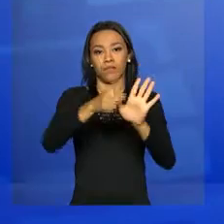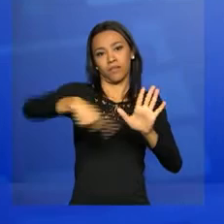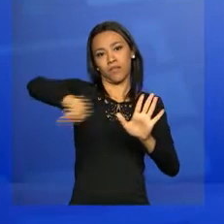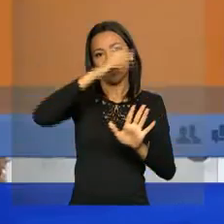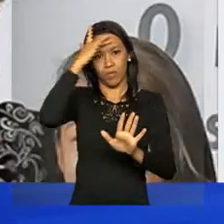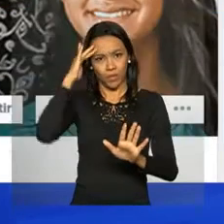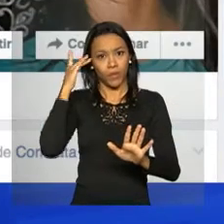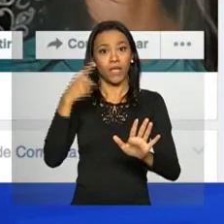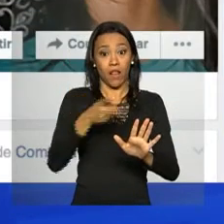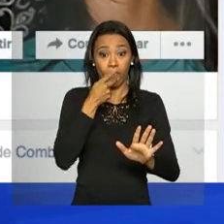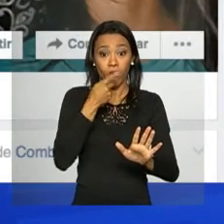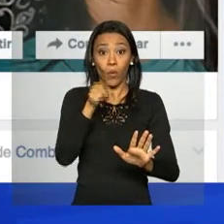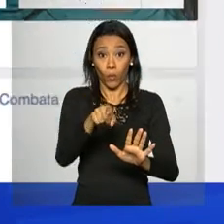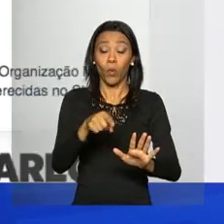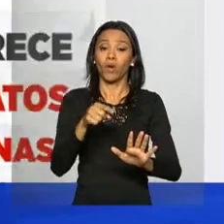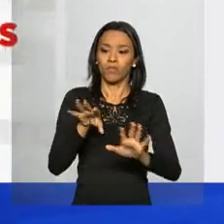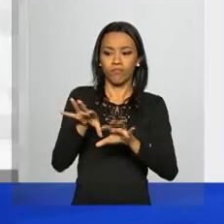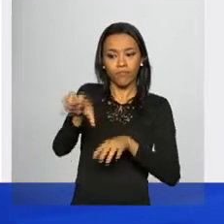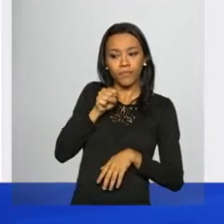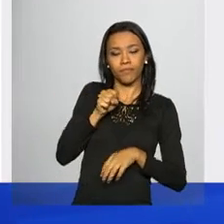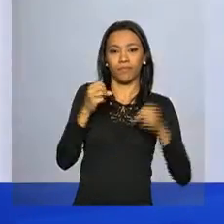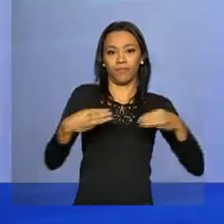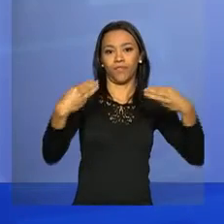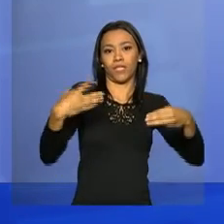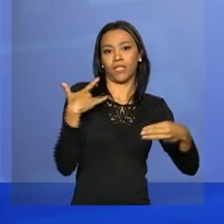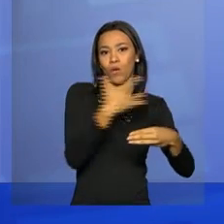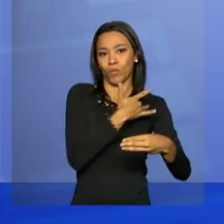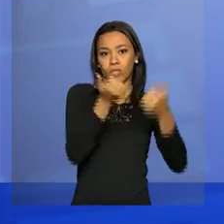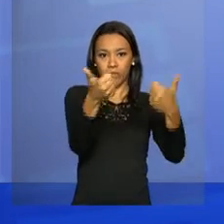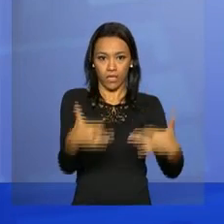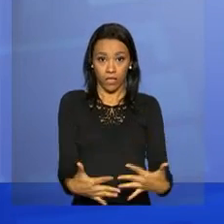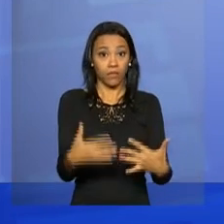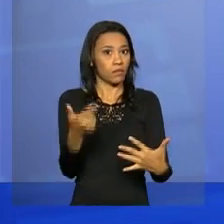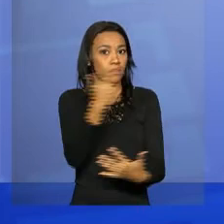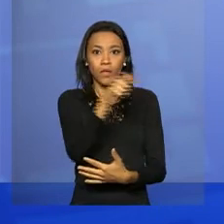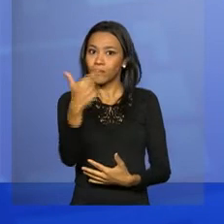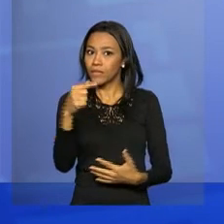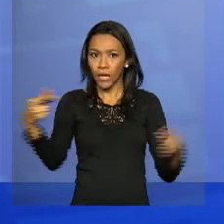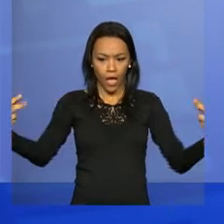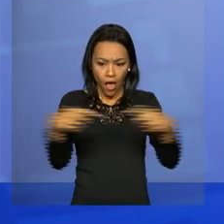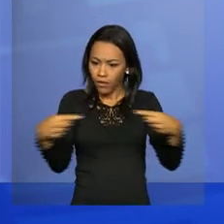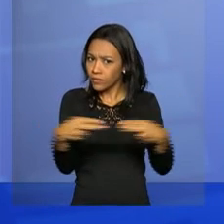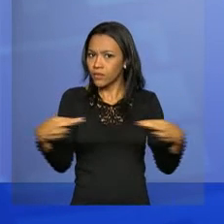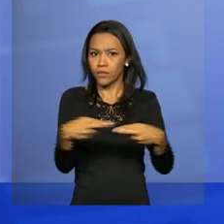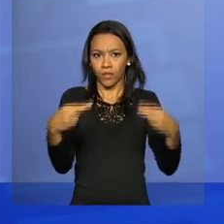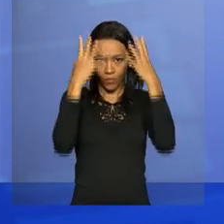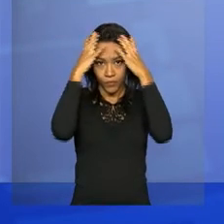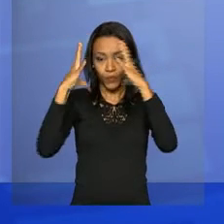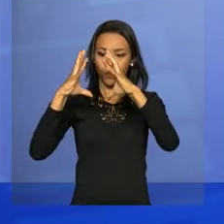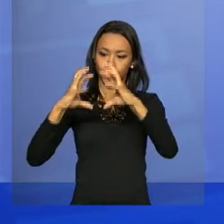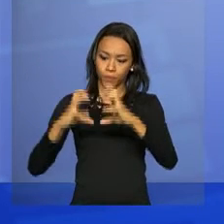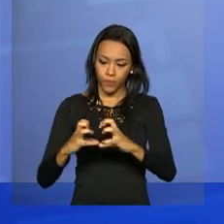Ela compartilhou uma publicação do Ministério da Saúde, onde se esclarece que não existe ligação entre a microcefalia